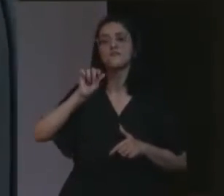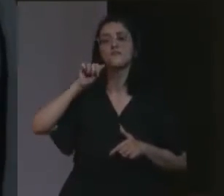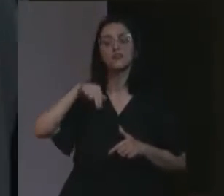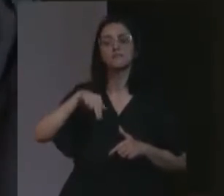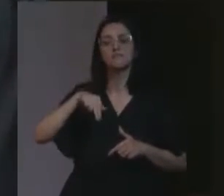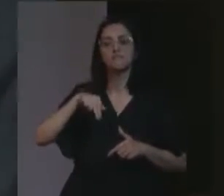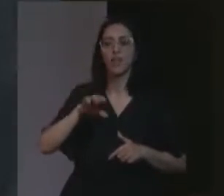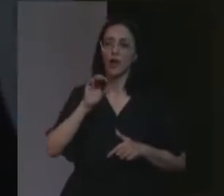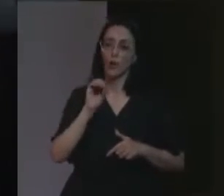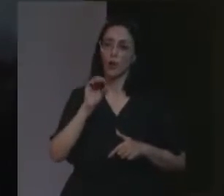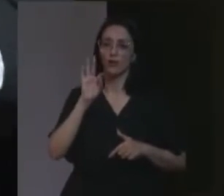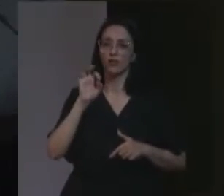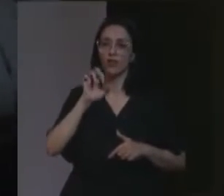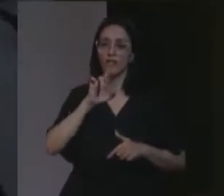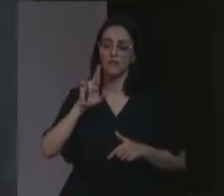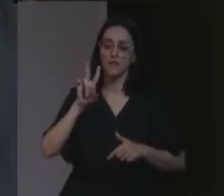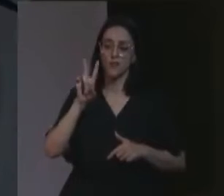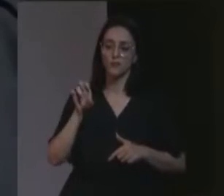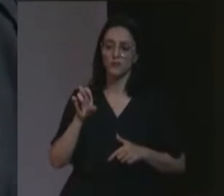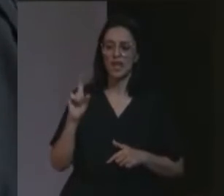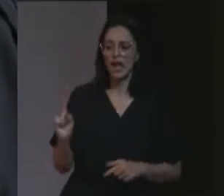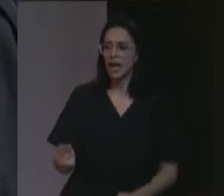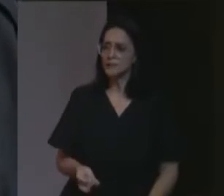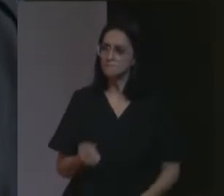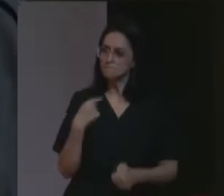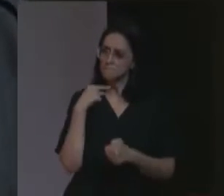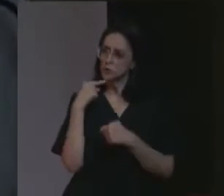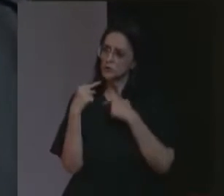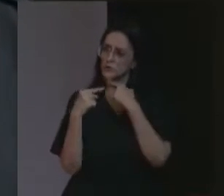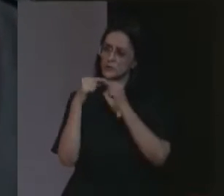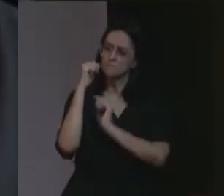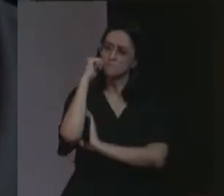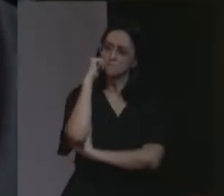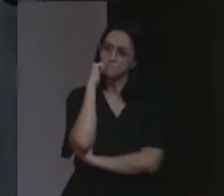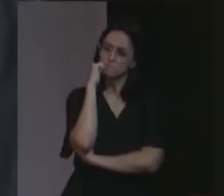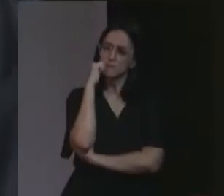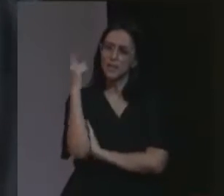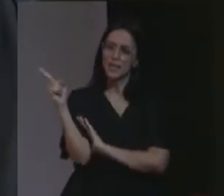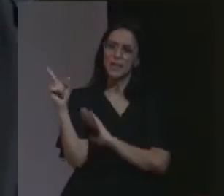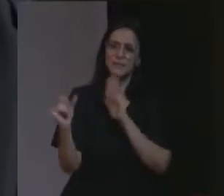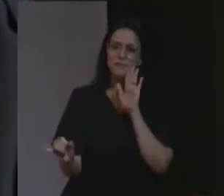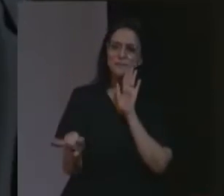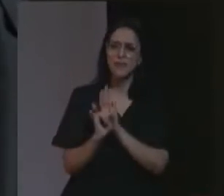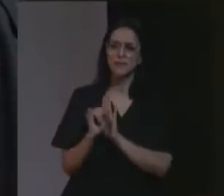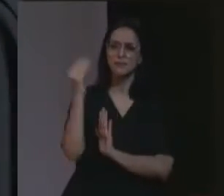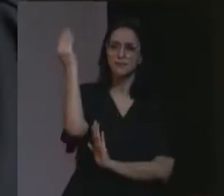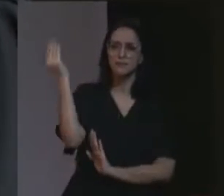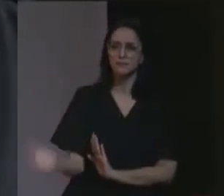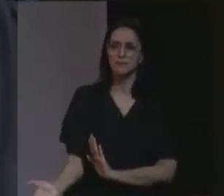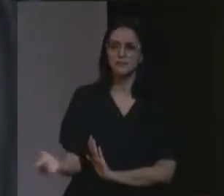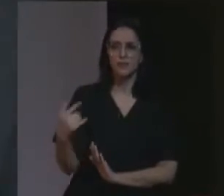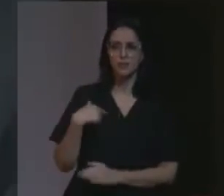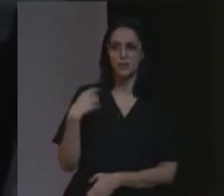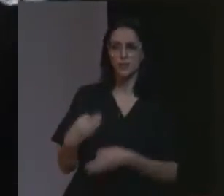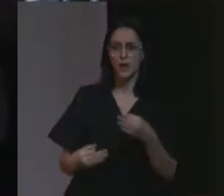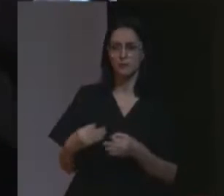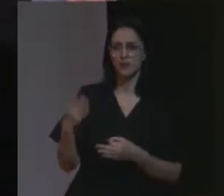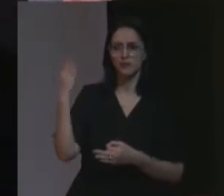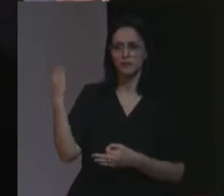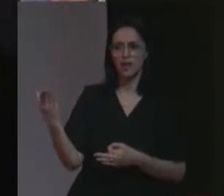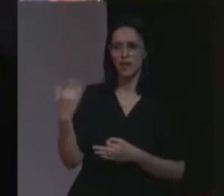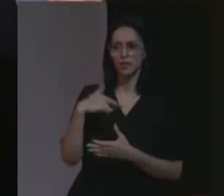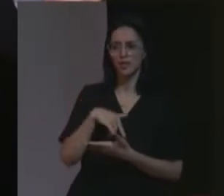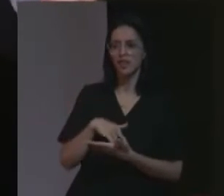começa, a haver, uma dúvida enorme, sobre, a identidade, do homem, que estava, sob julgamento, até um